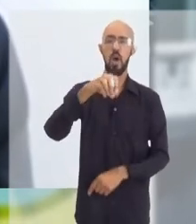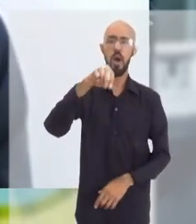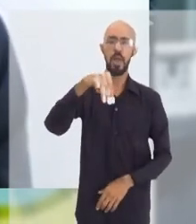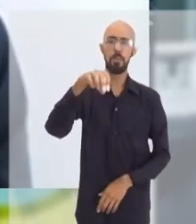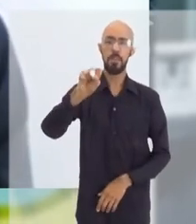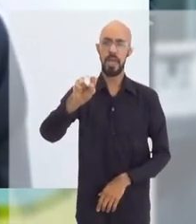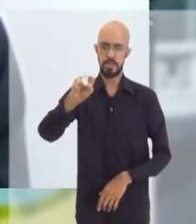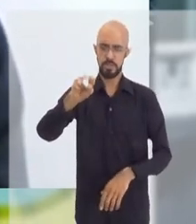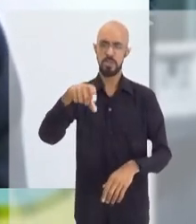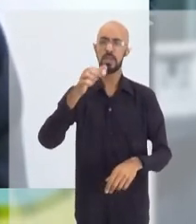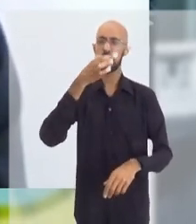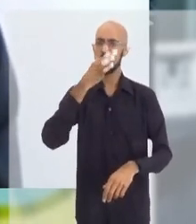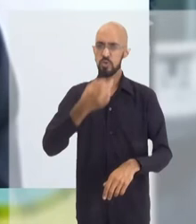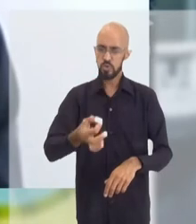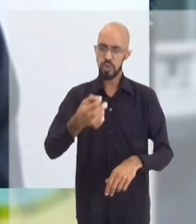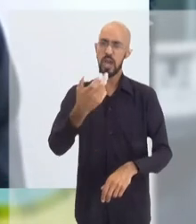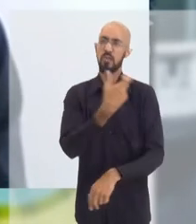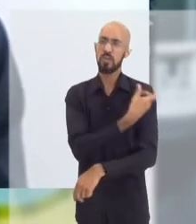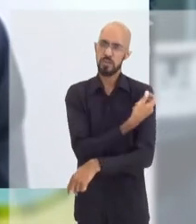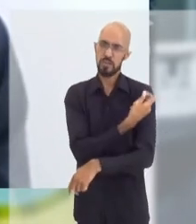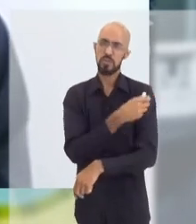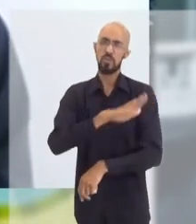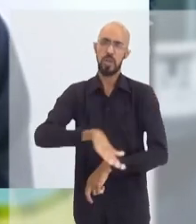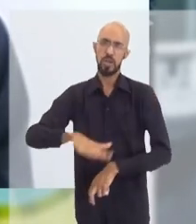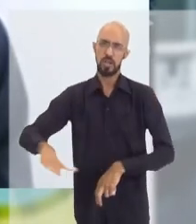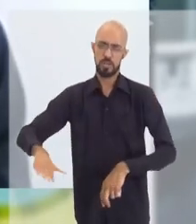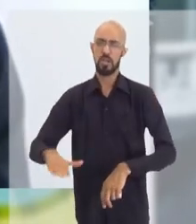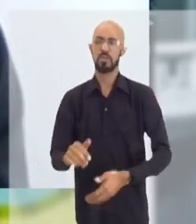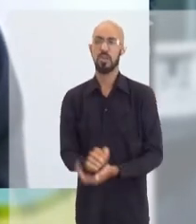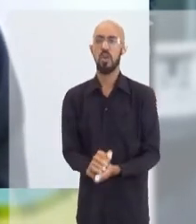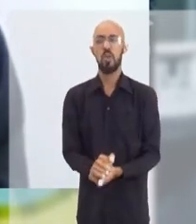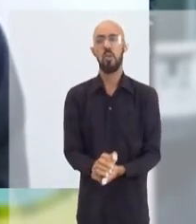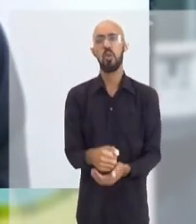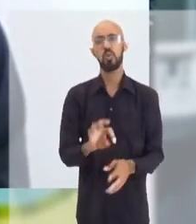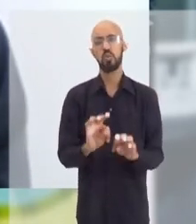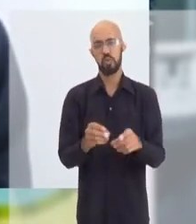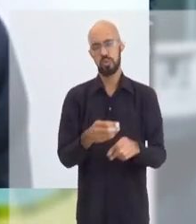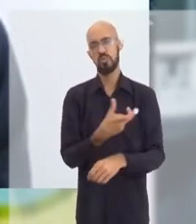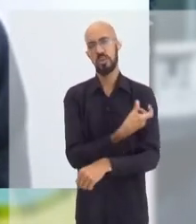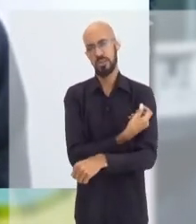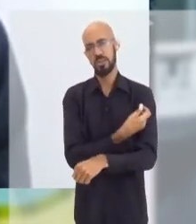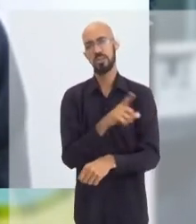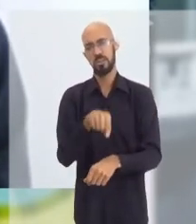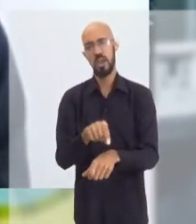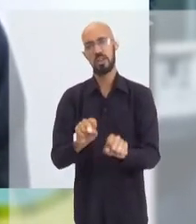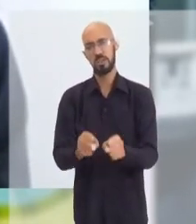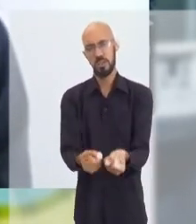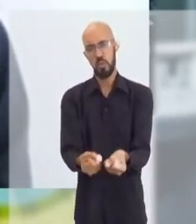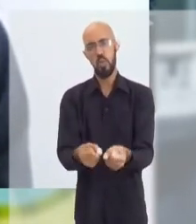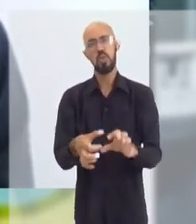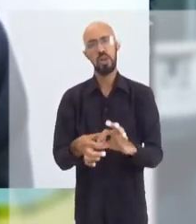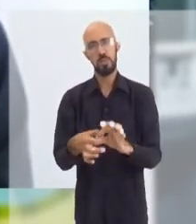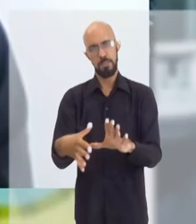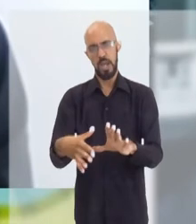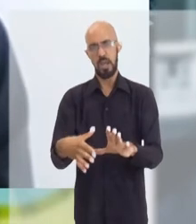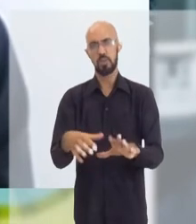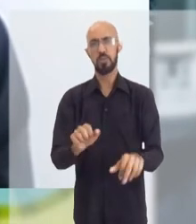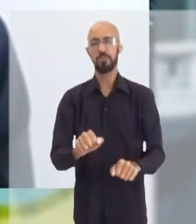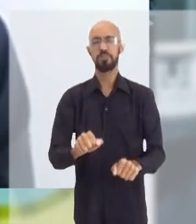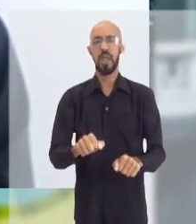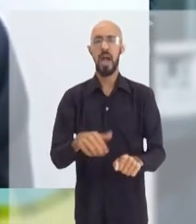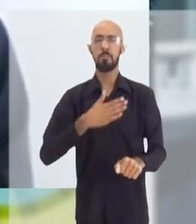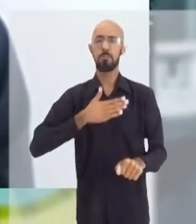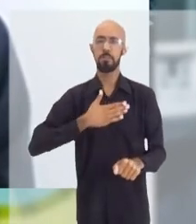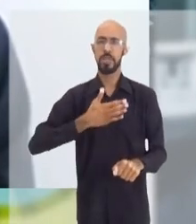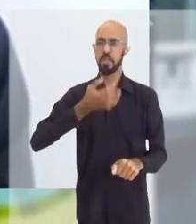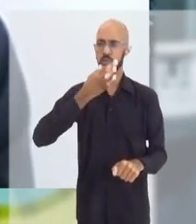no site da OMS, recomendando a vacinação das crianças com as vacinas que foram licenciadas e seguras. A palavra aqui